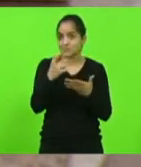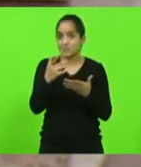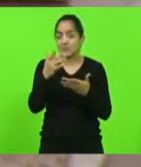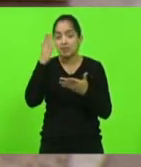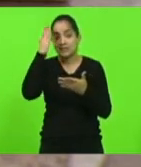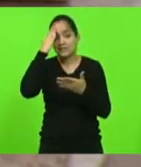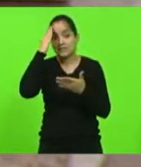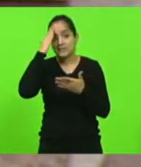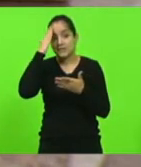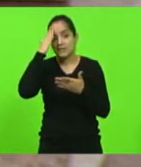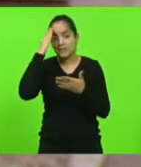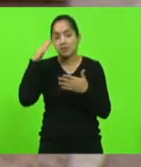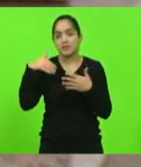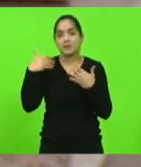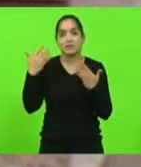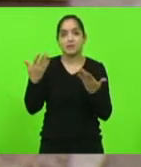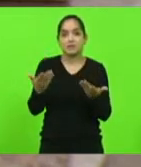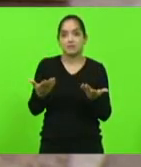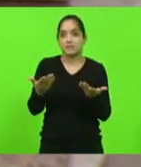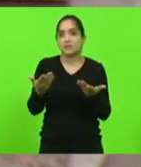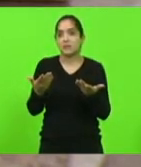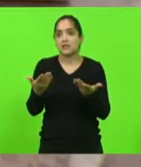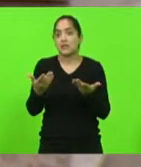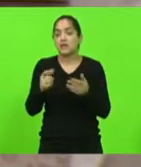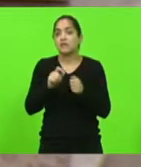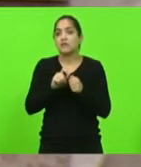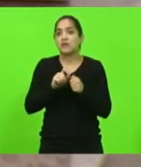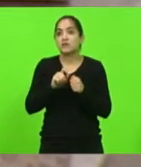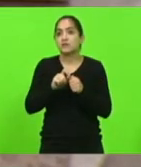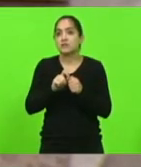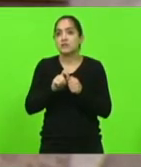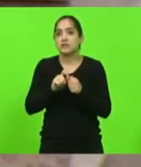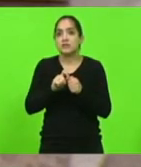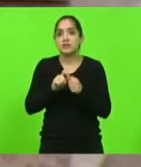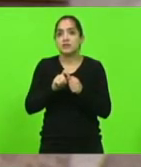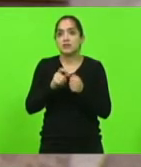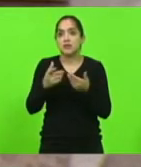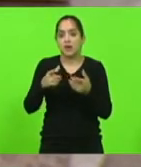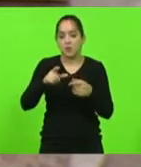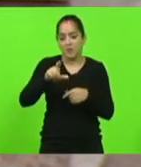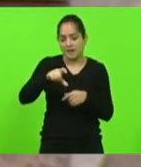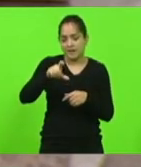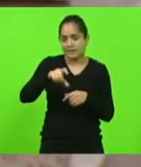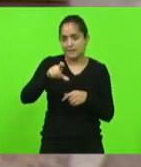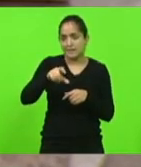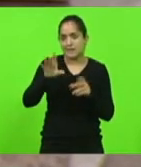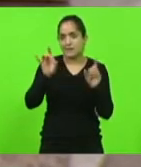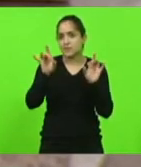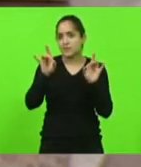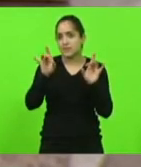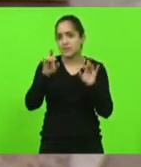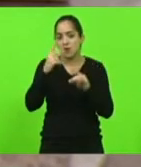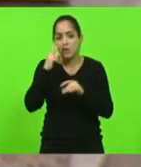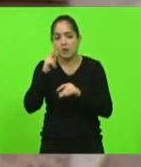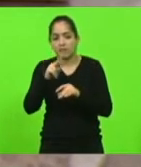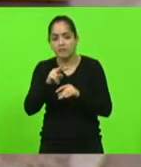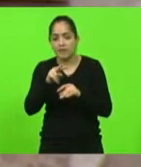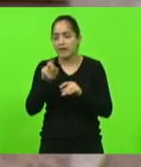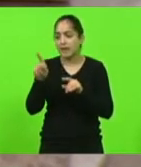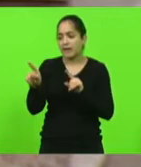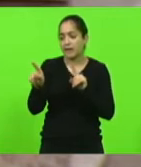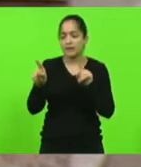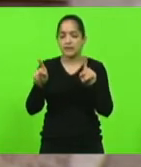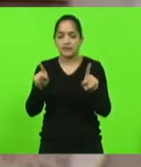de fazer com que haja uma carteirinha especial para identificar aquele ou aquela